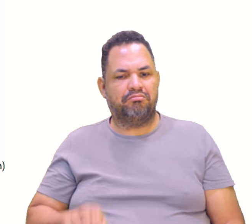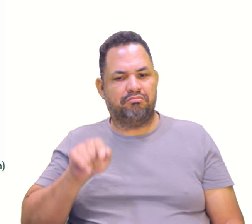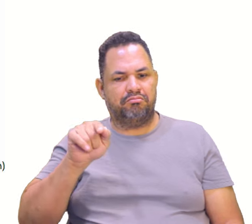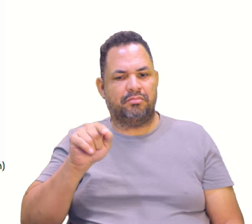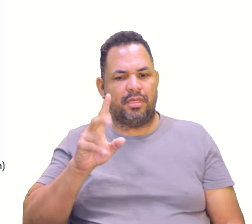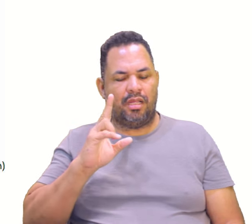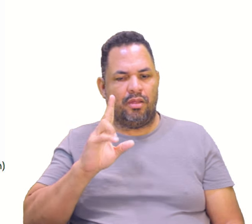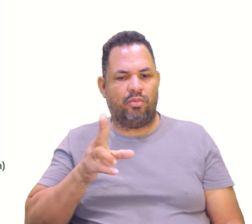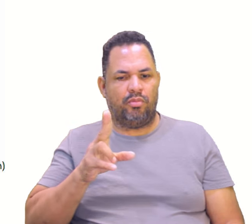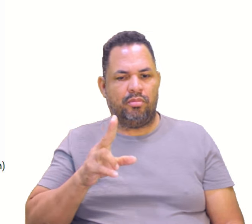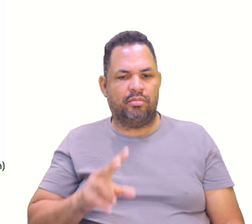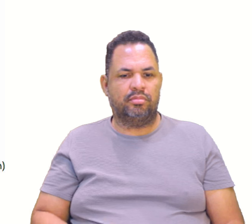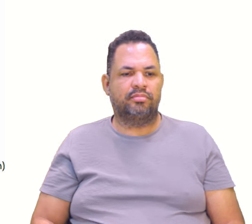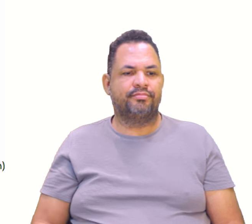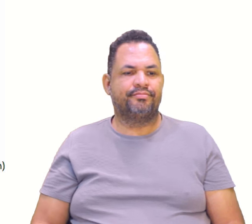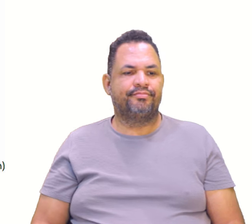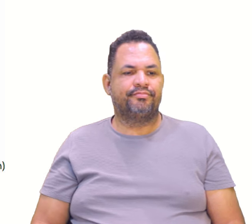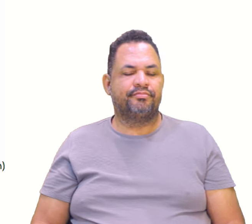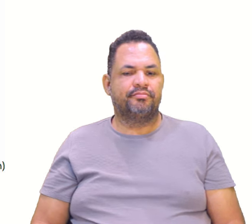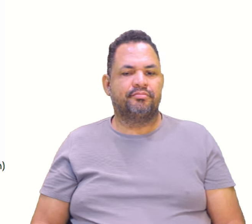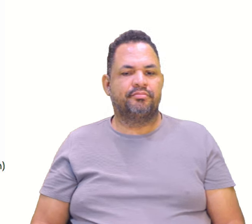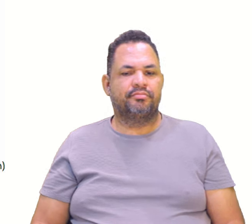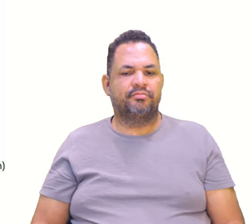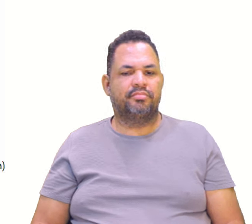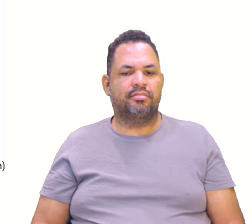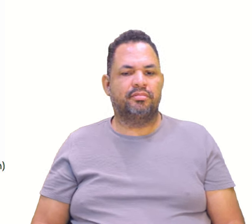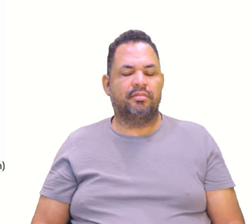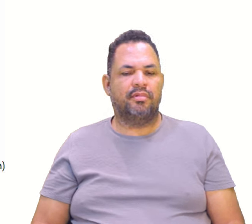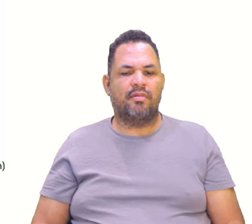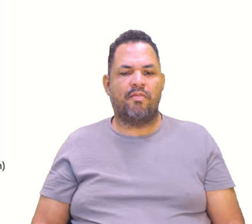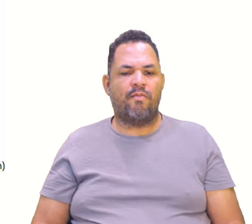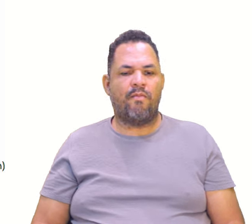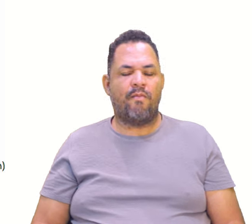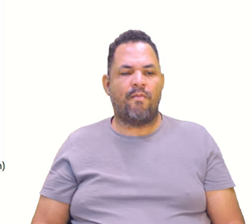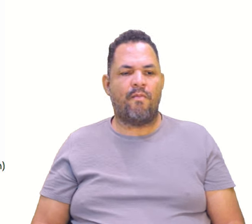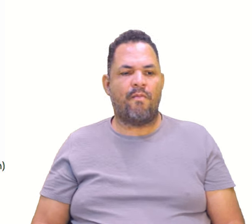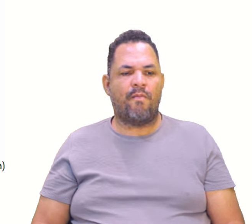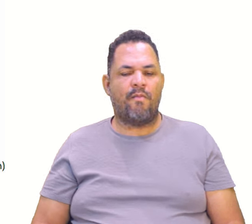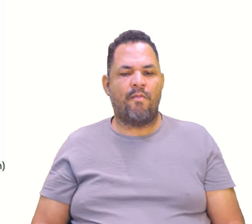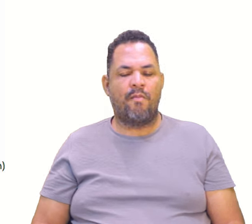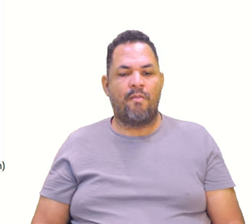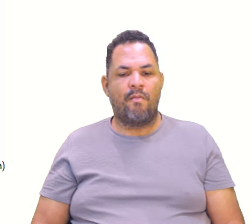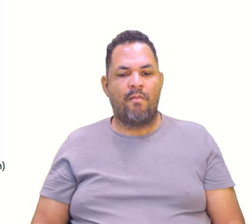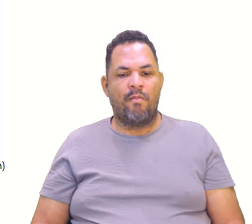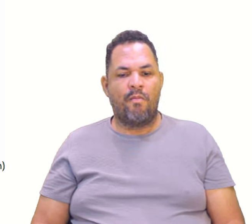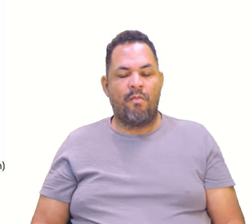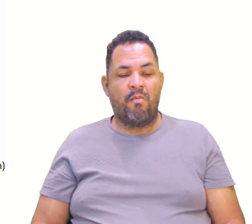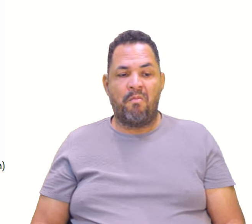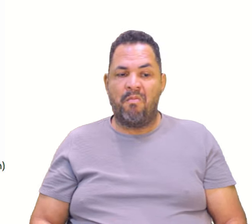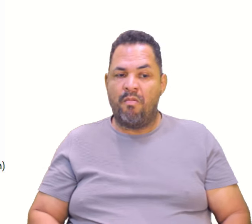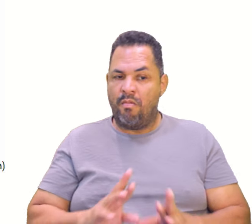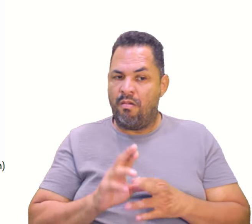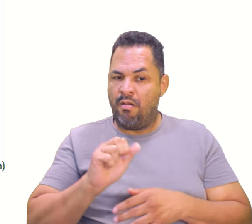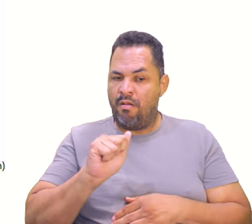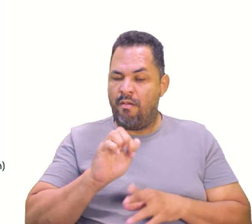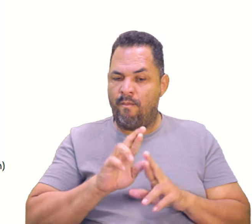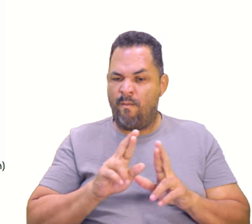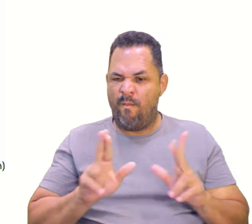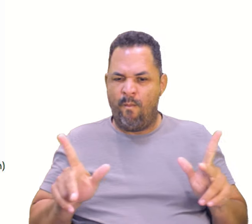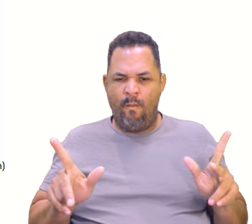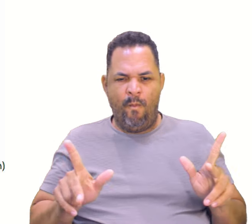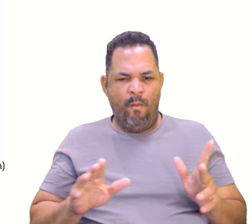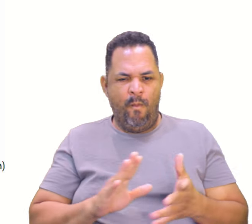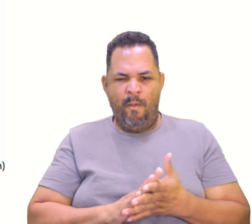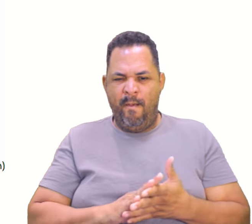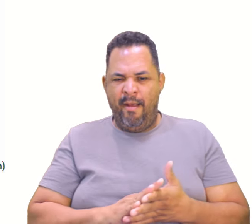distância igual das três? Não. Olha a distância que ele está de A, de C e B está parecida. Mas e de A? Olha aqui. Aqui sim,